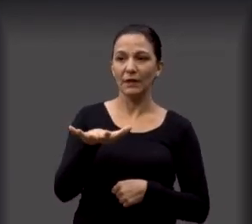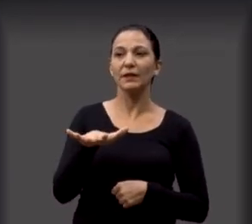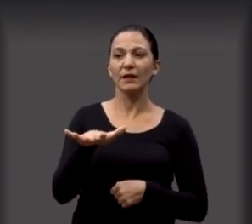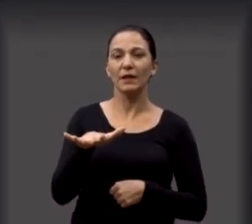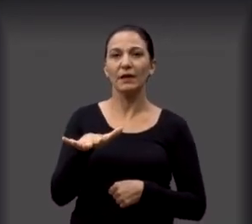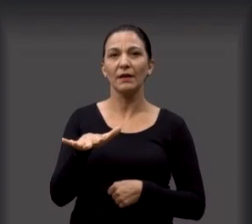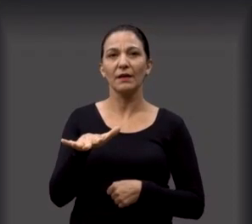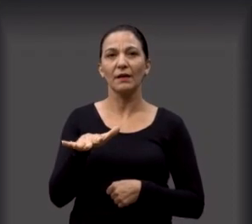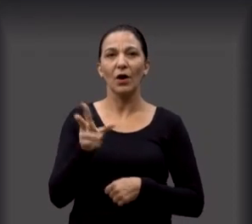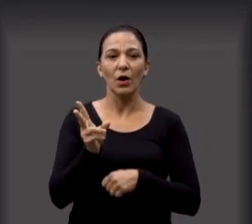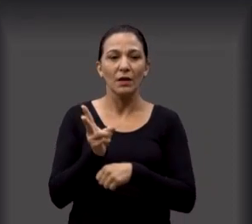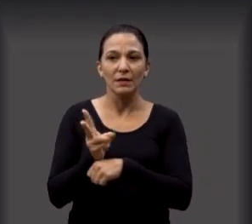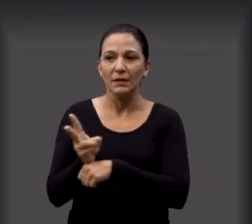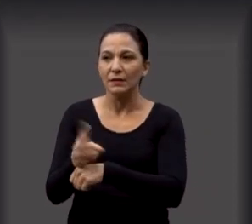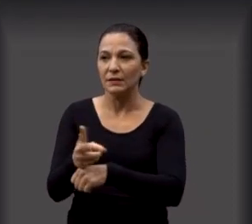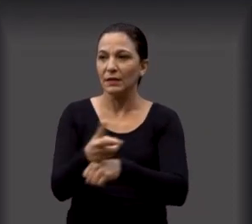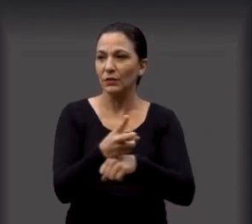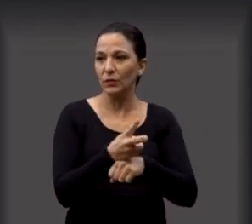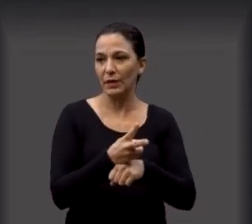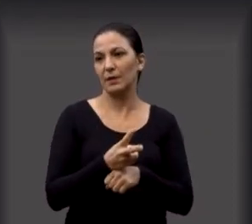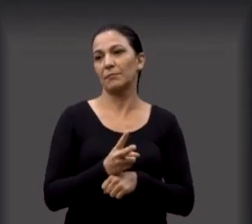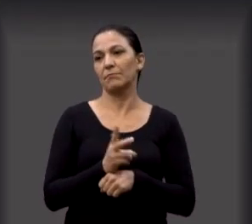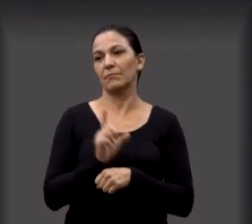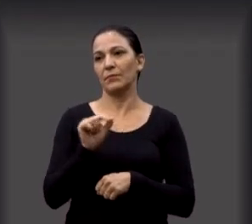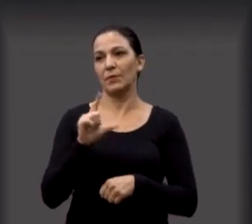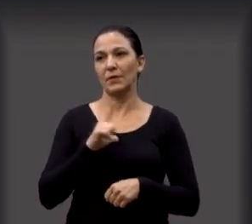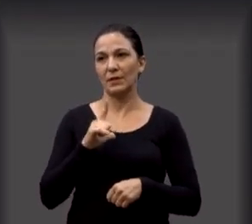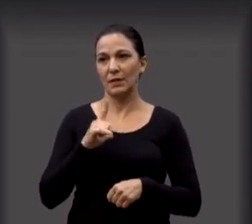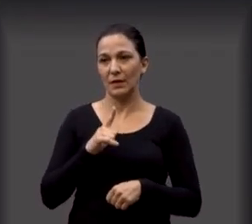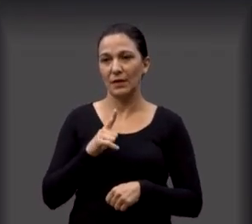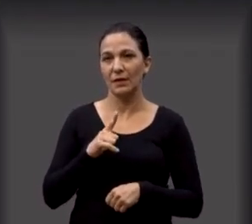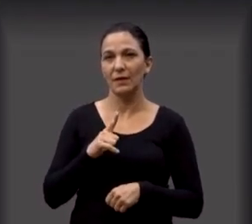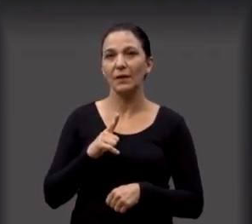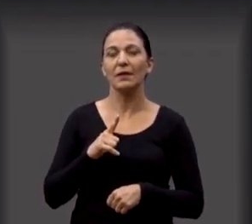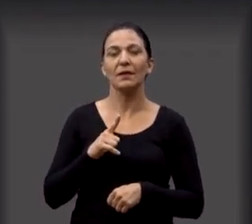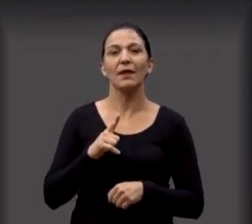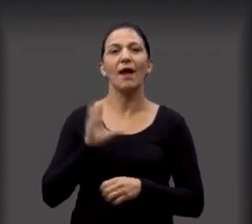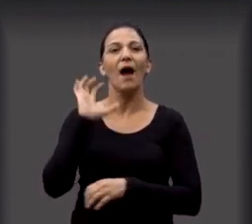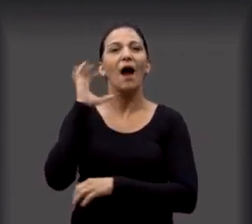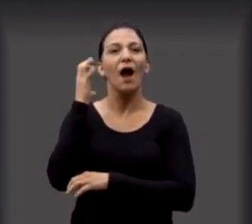a zeladoria dessa praça. Olha aqui, isso aqui é uma juba de cadeira.